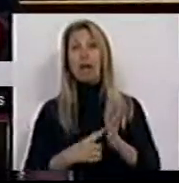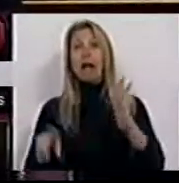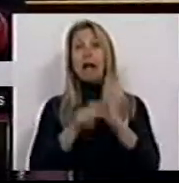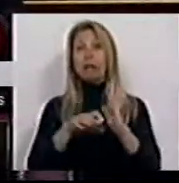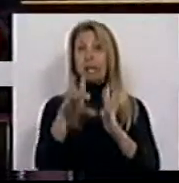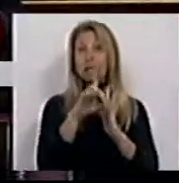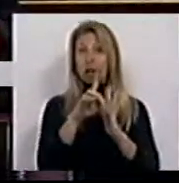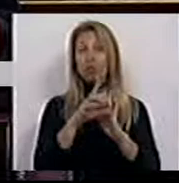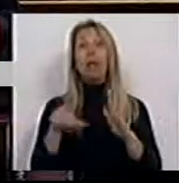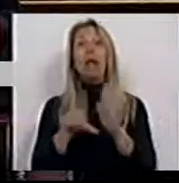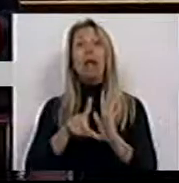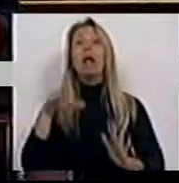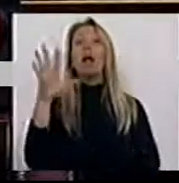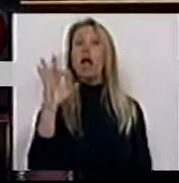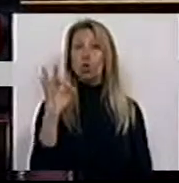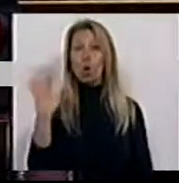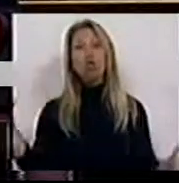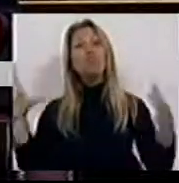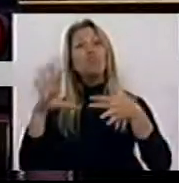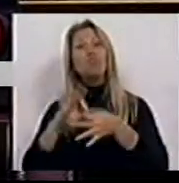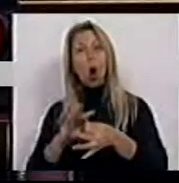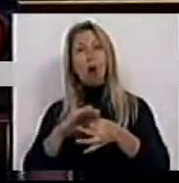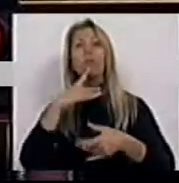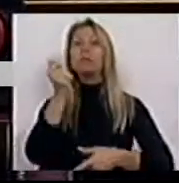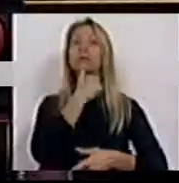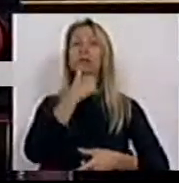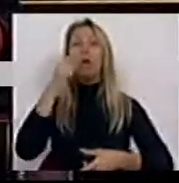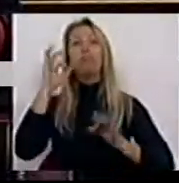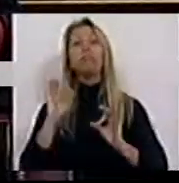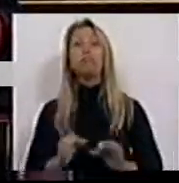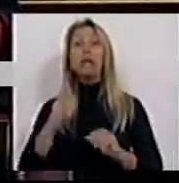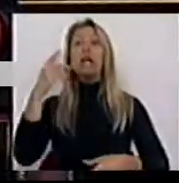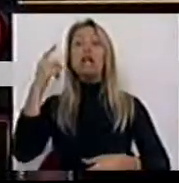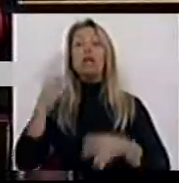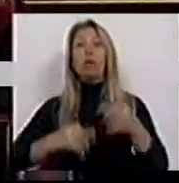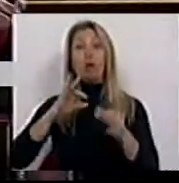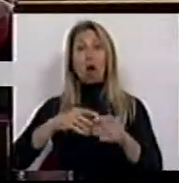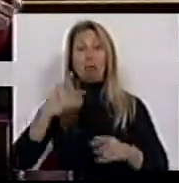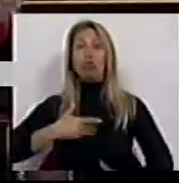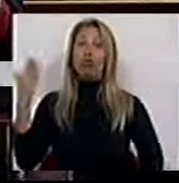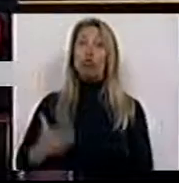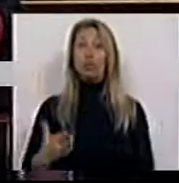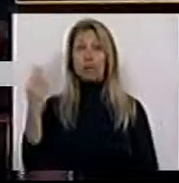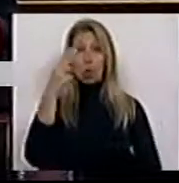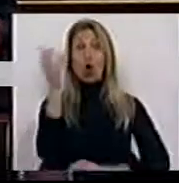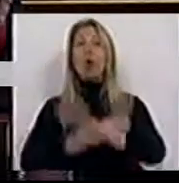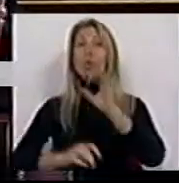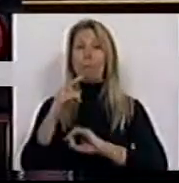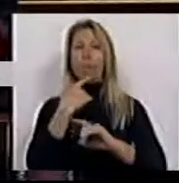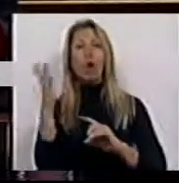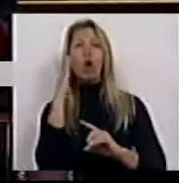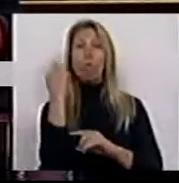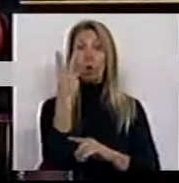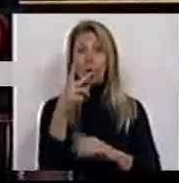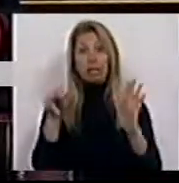14, em conformidade com a jurisprudência do Tribunal de Justiça da União Europeia, que invalidou o nº 2 do